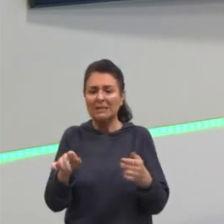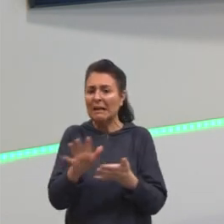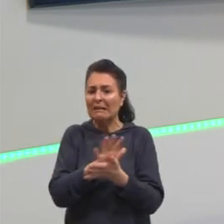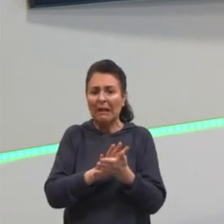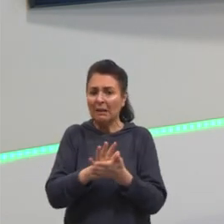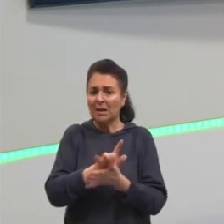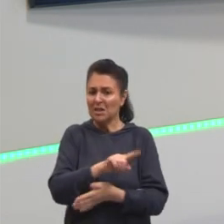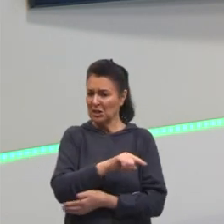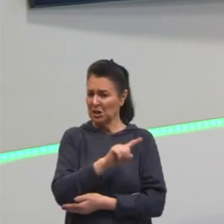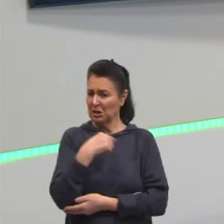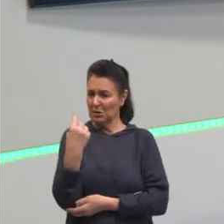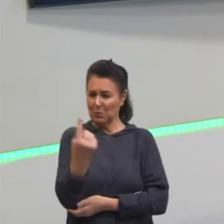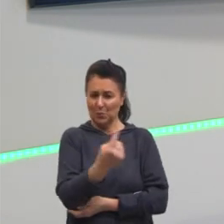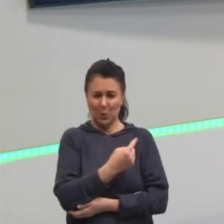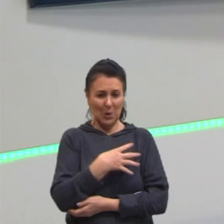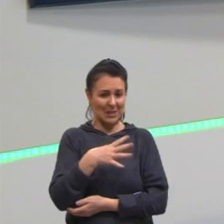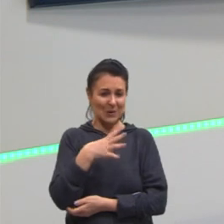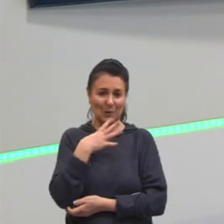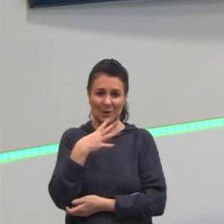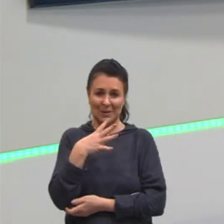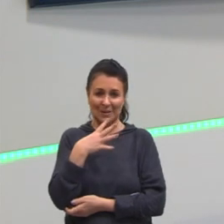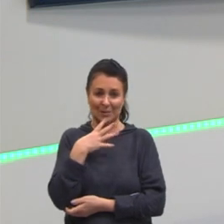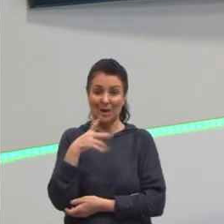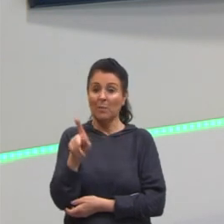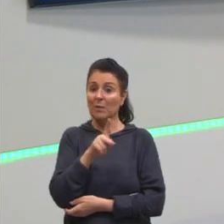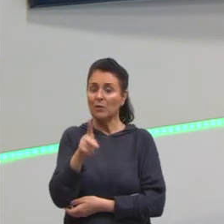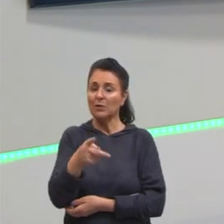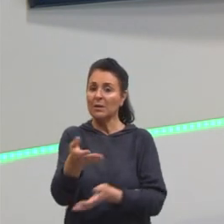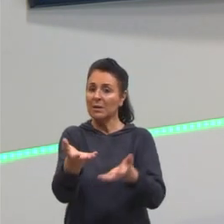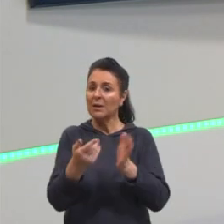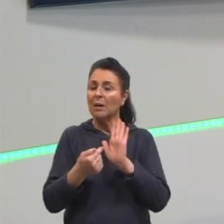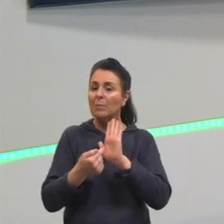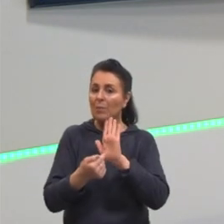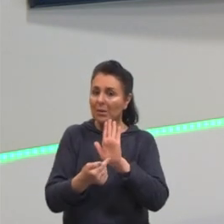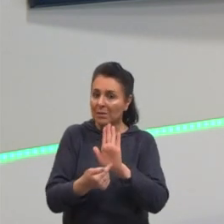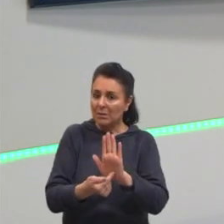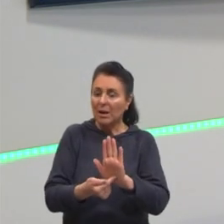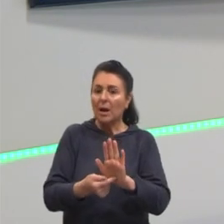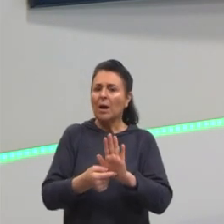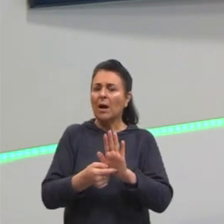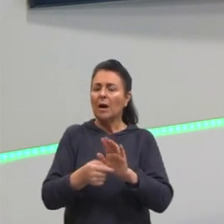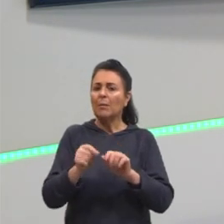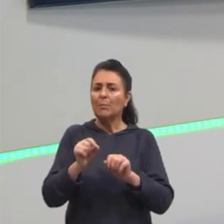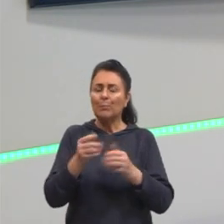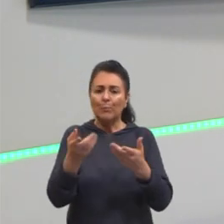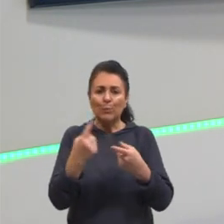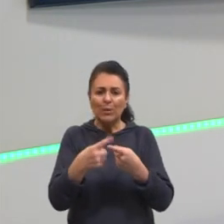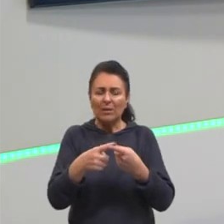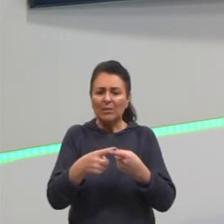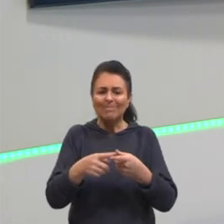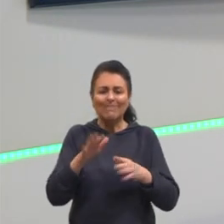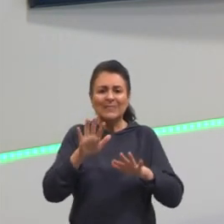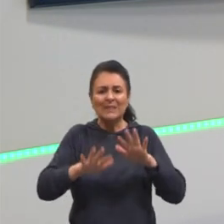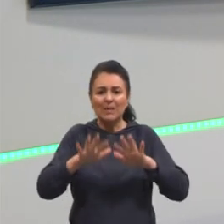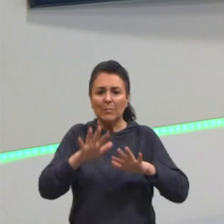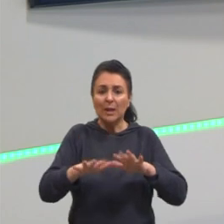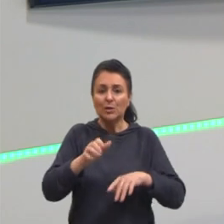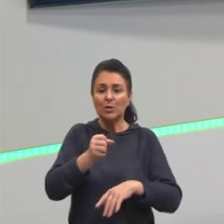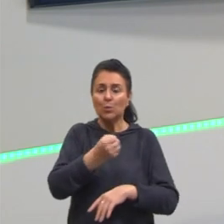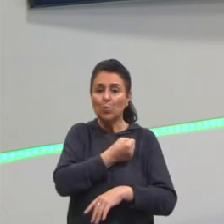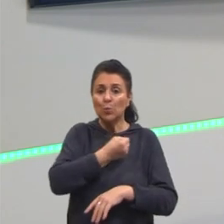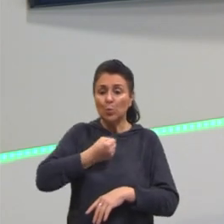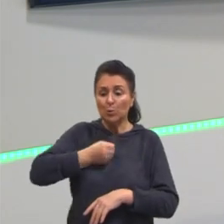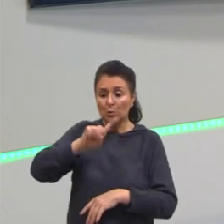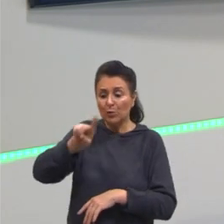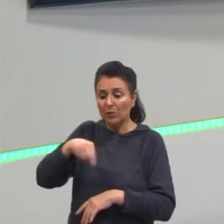conhecimento. Mas eu queria trazer ela para vocês, para a gente relembrar essas operações. Porque, às vezes, número com vírgula, a gente acaba